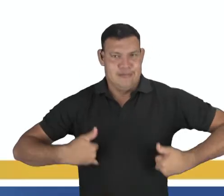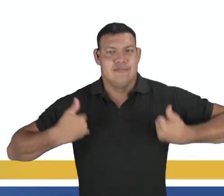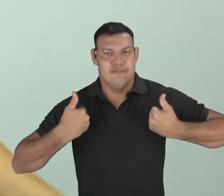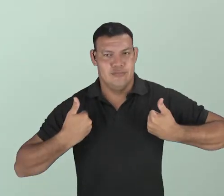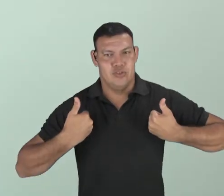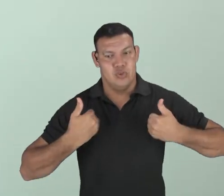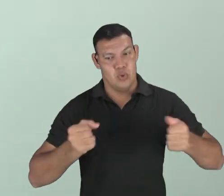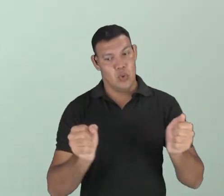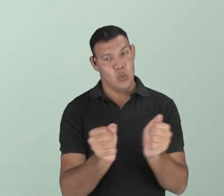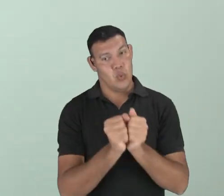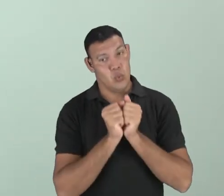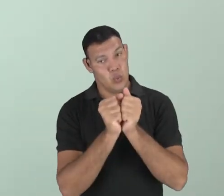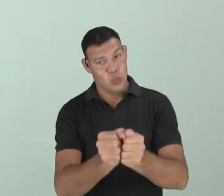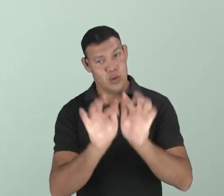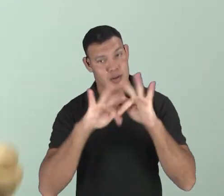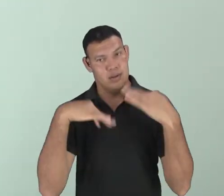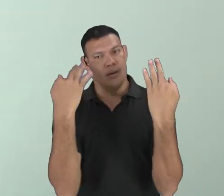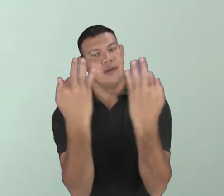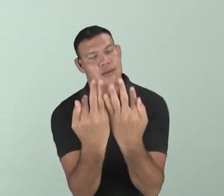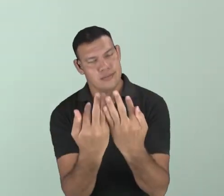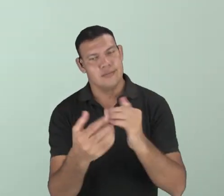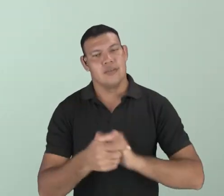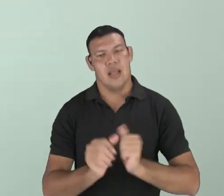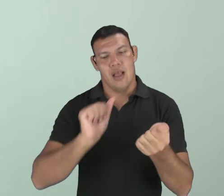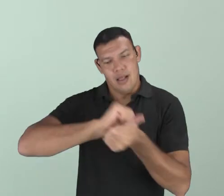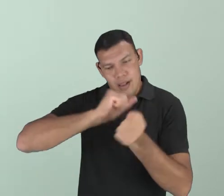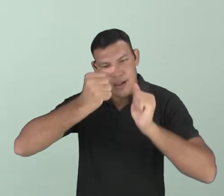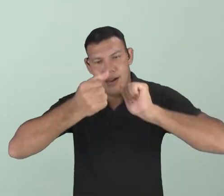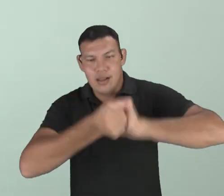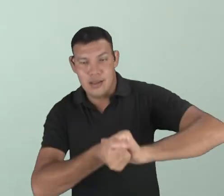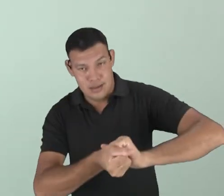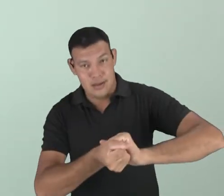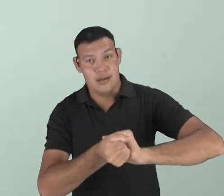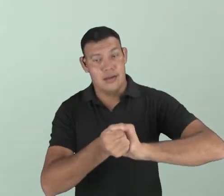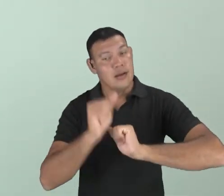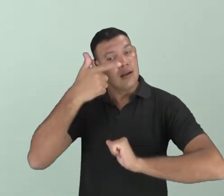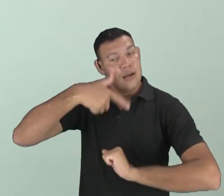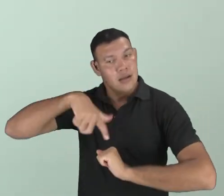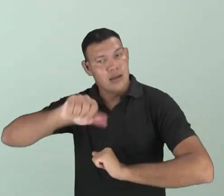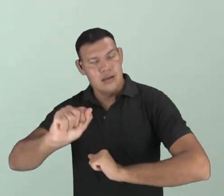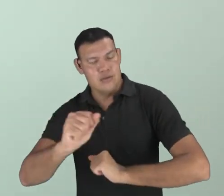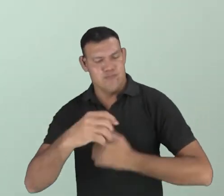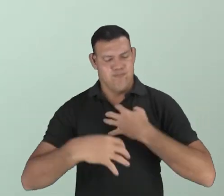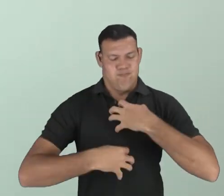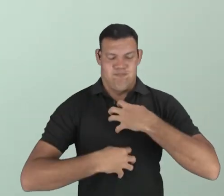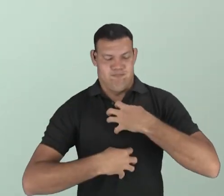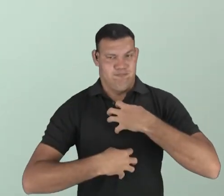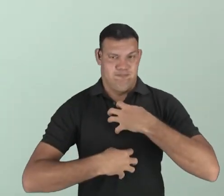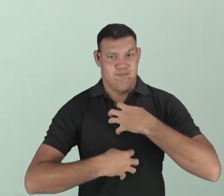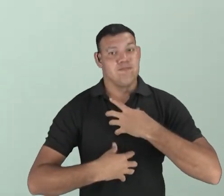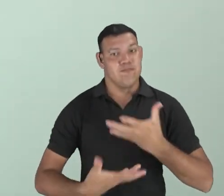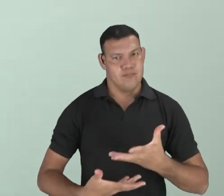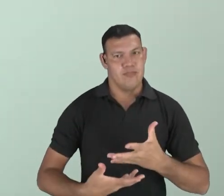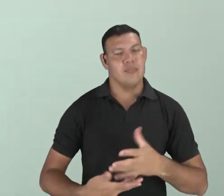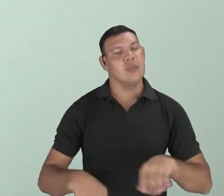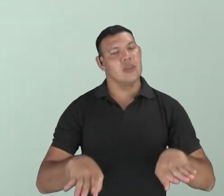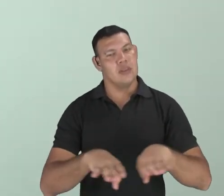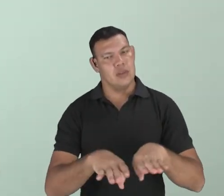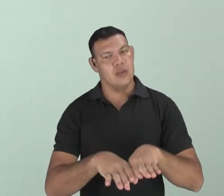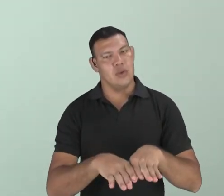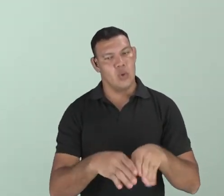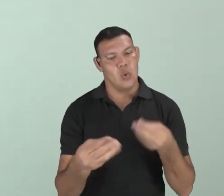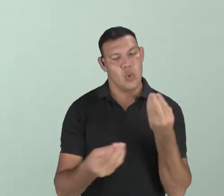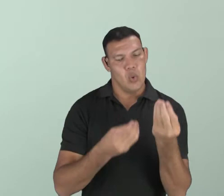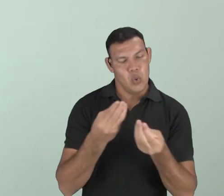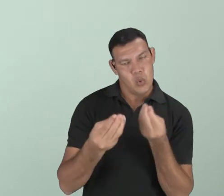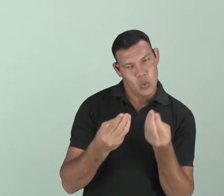sua família. Então, é uma questão de adequar. Adequar a sua linguagem, a sua maneira de falar. E o seu tratamento para